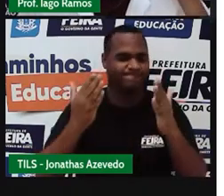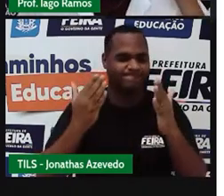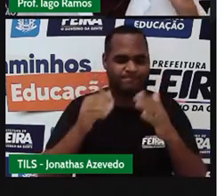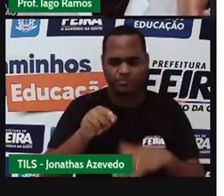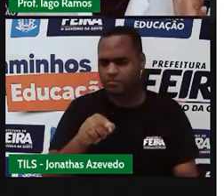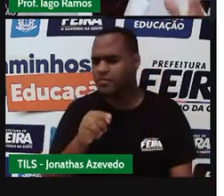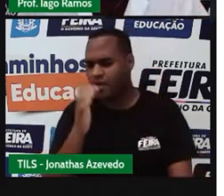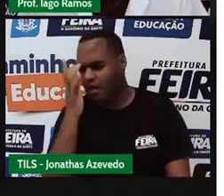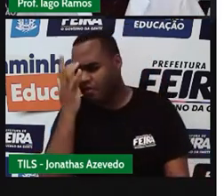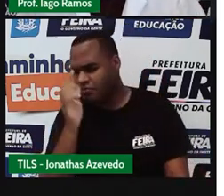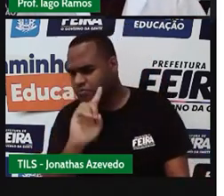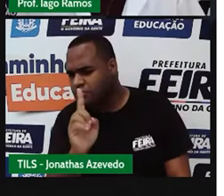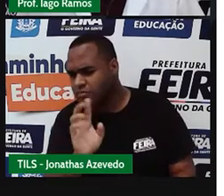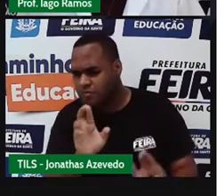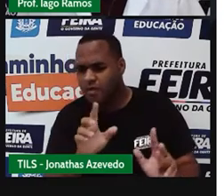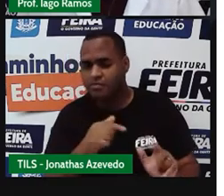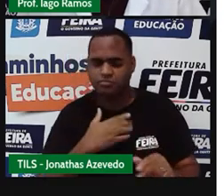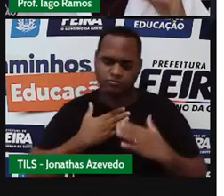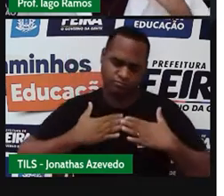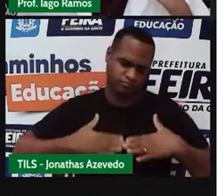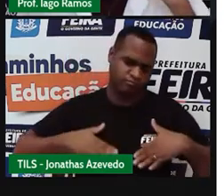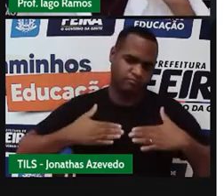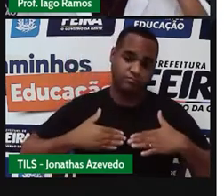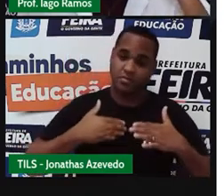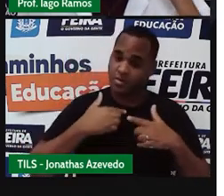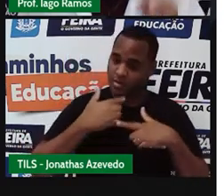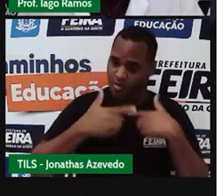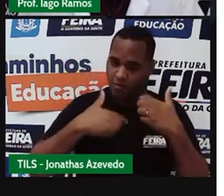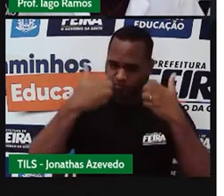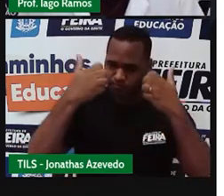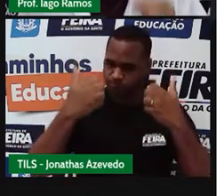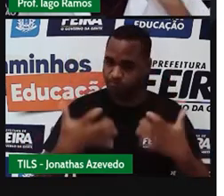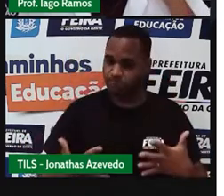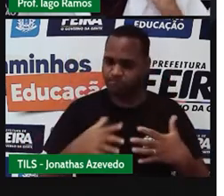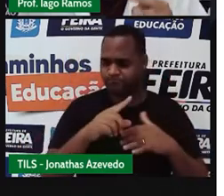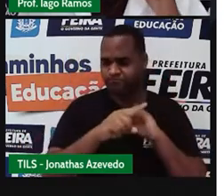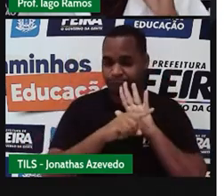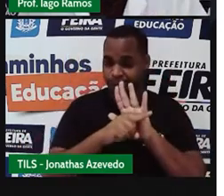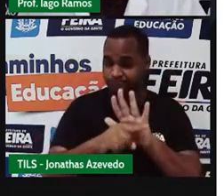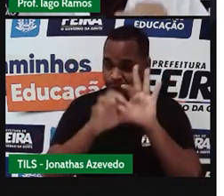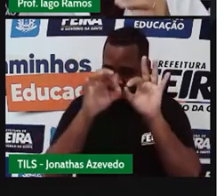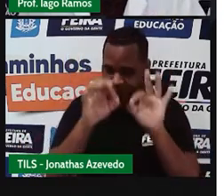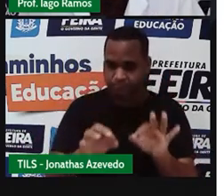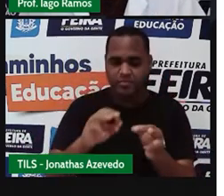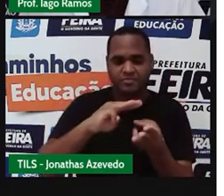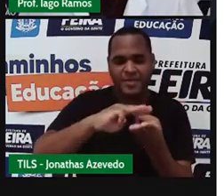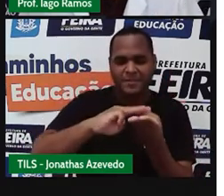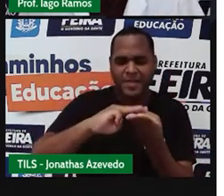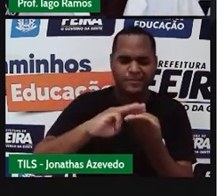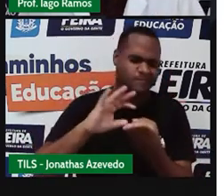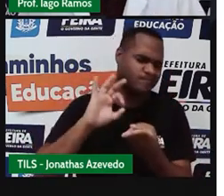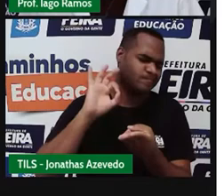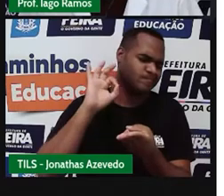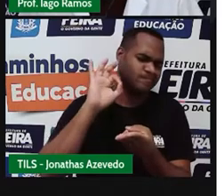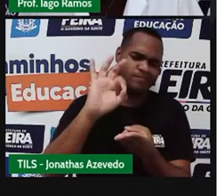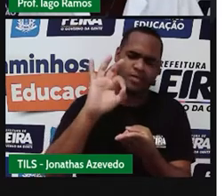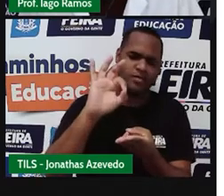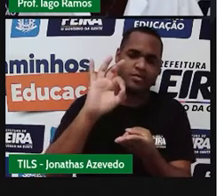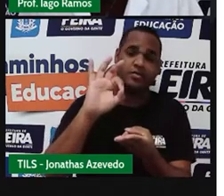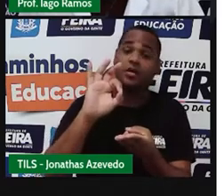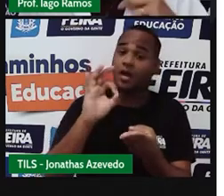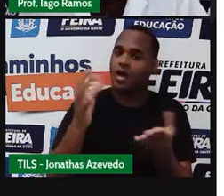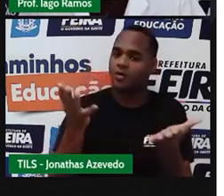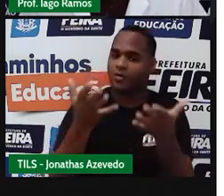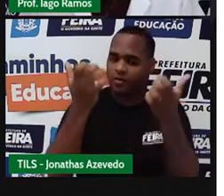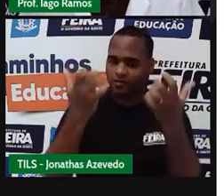não? Então, calma, daqui a pouco a gente vai ver que sim, matemática, ela é fascinante, certo? E é